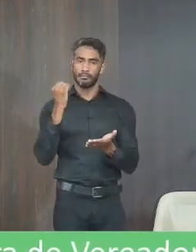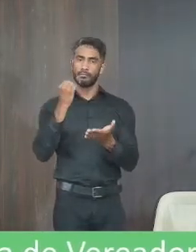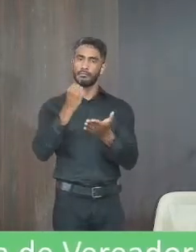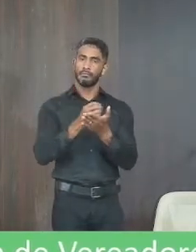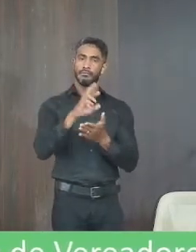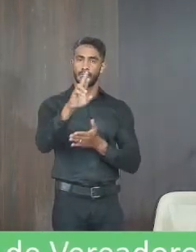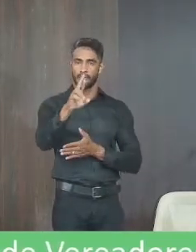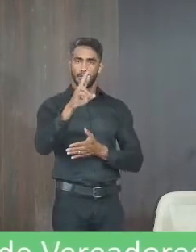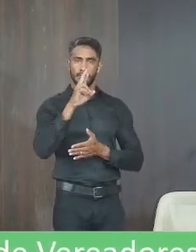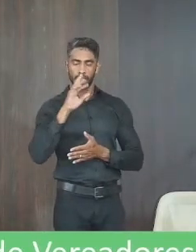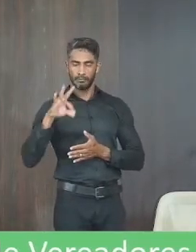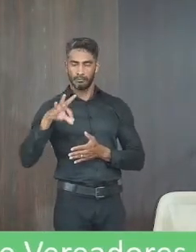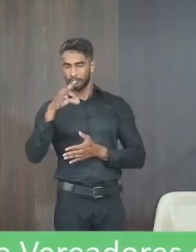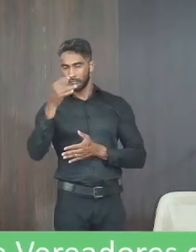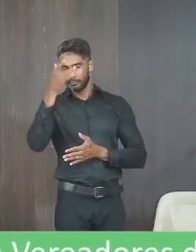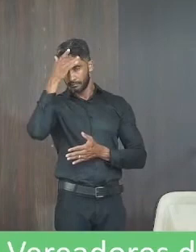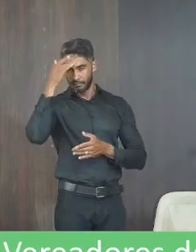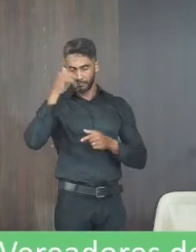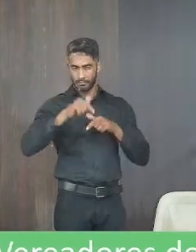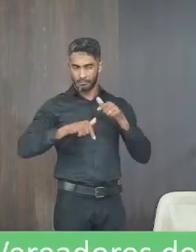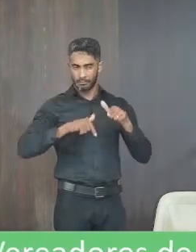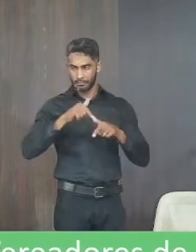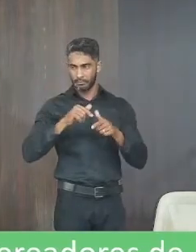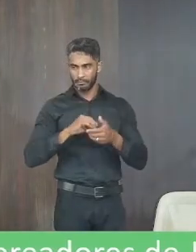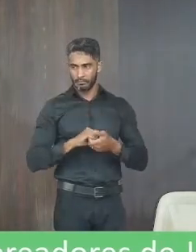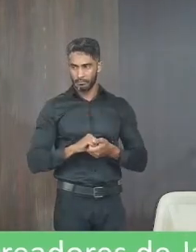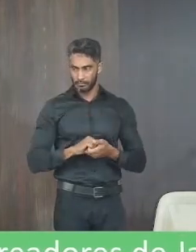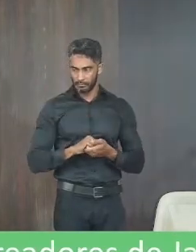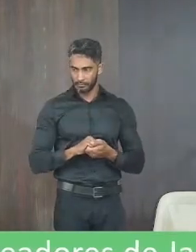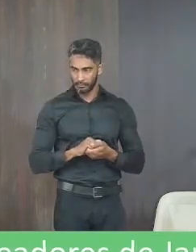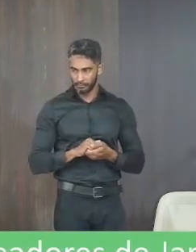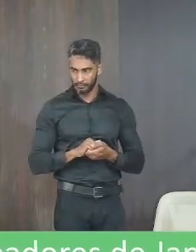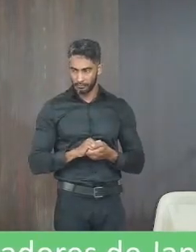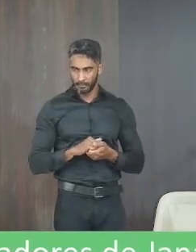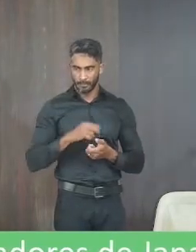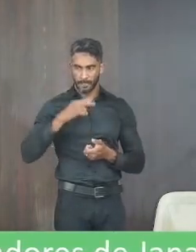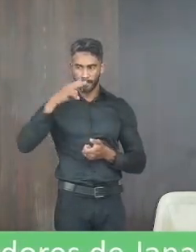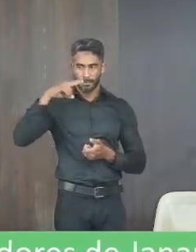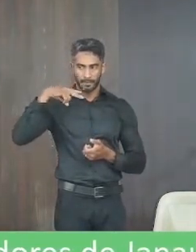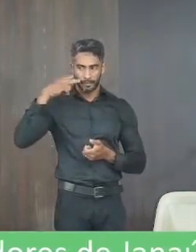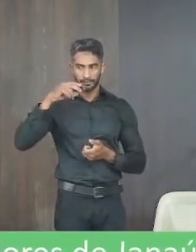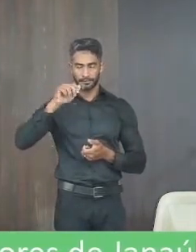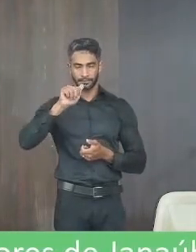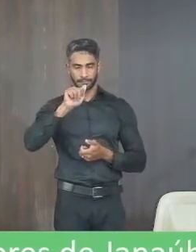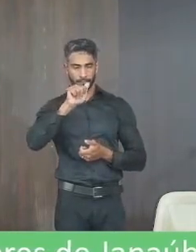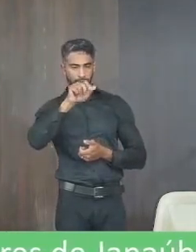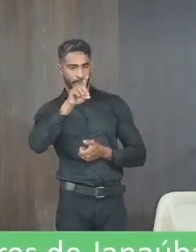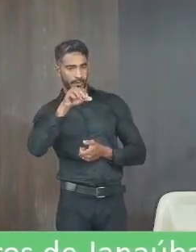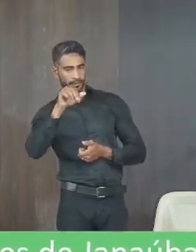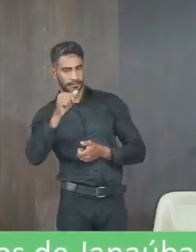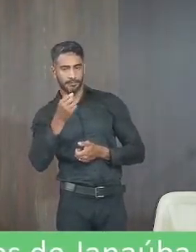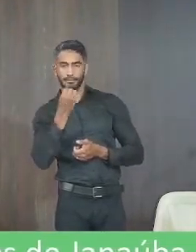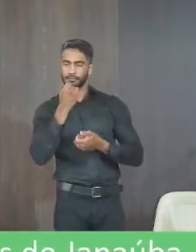resposta para todos os servidores essa palavra senhor presidente senhor presidente novos colegas público